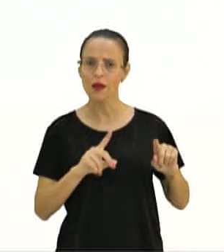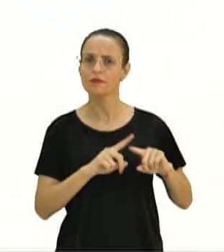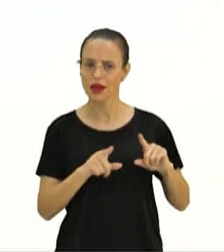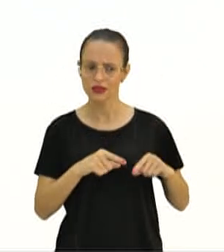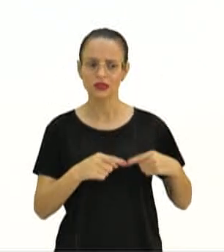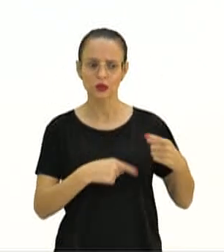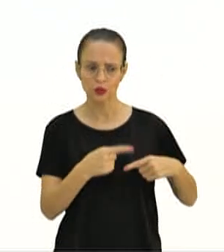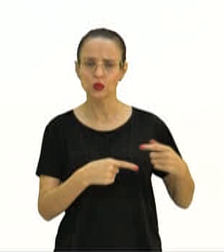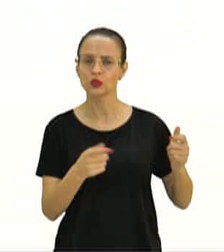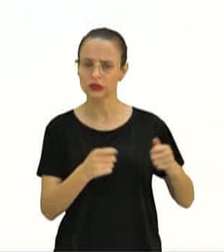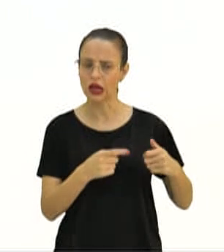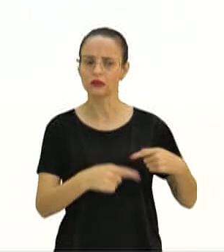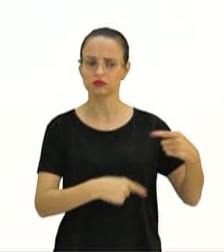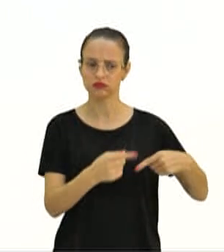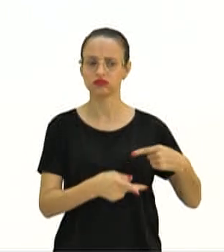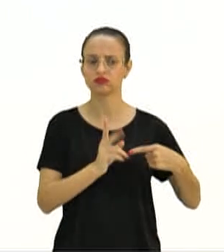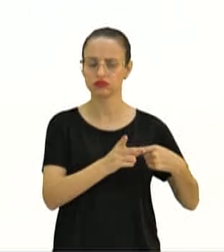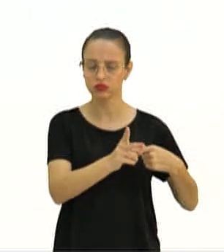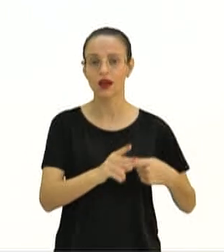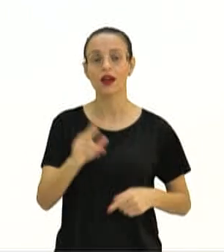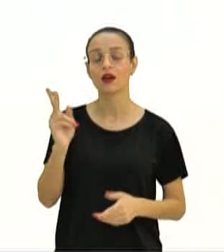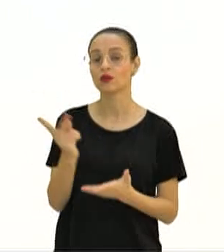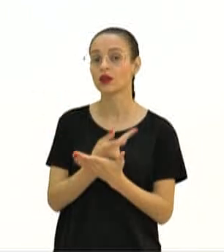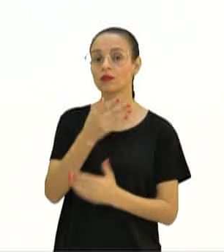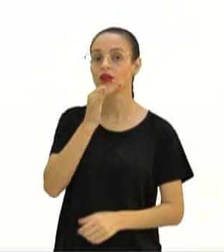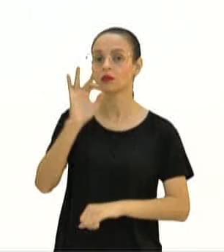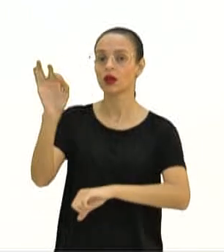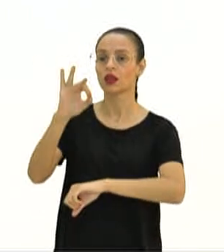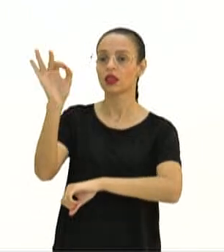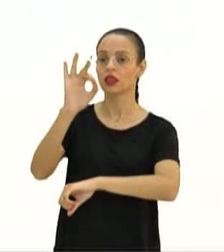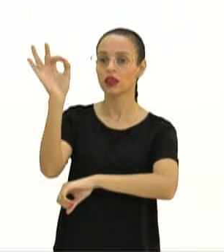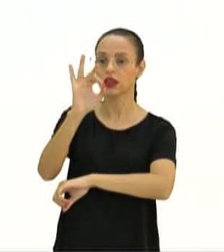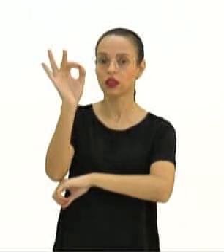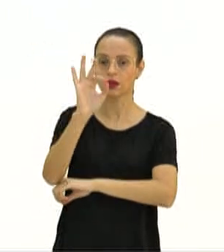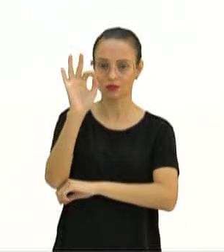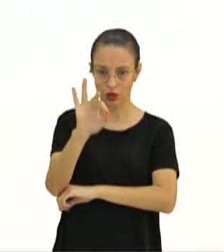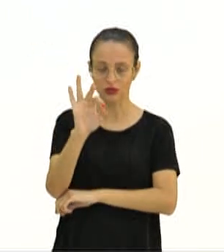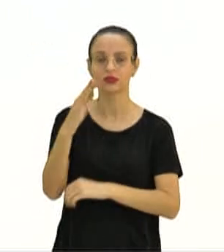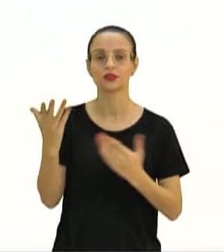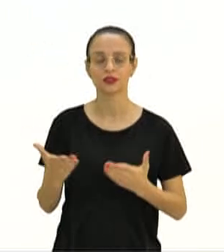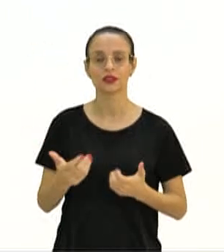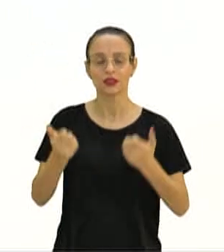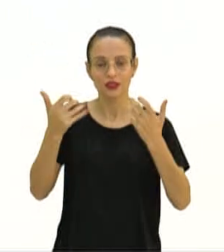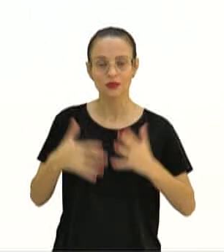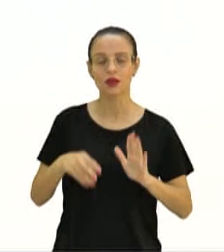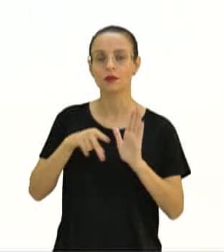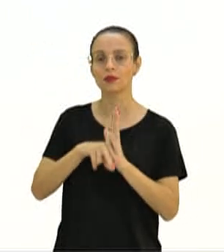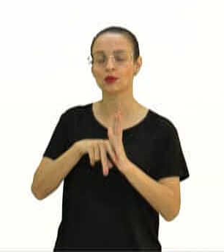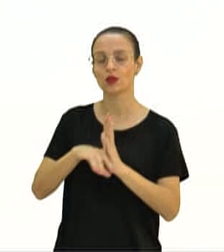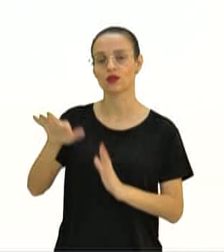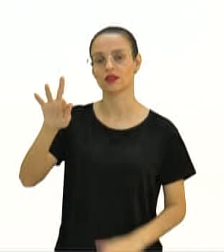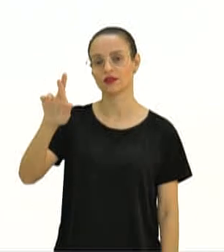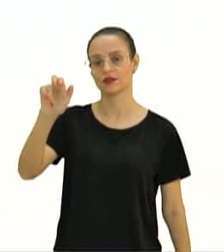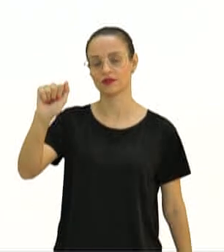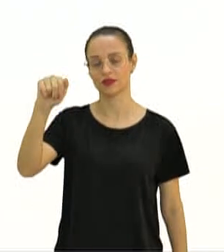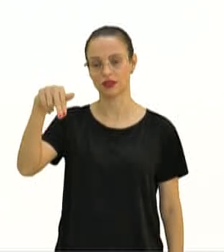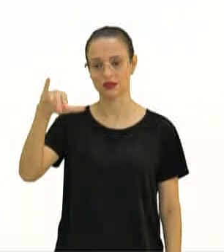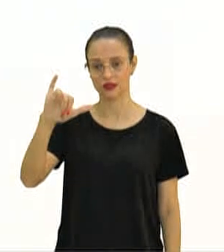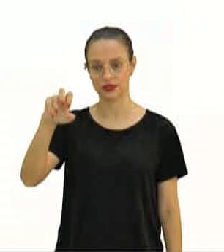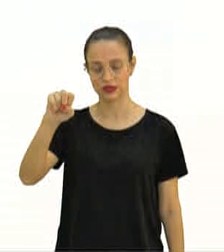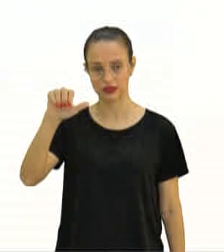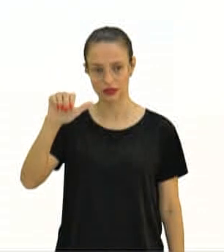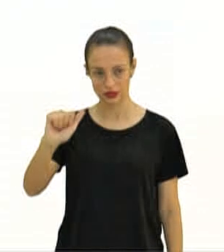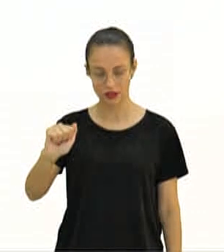Isso acontece com algumas moscas, por exemplo, afirma a bióloga Francisca Carolina Duval, do